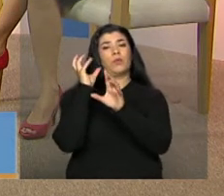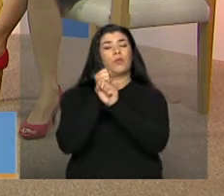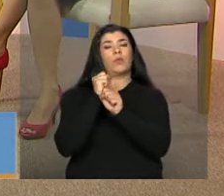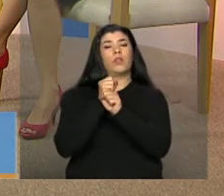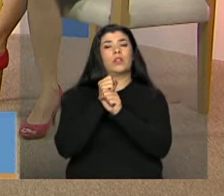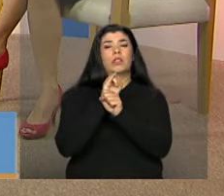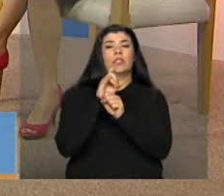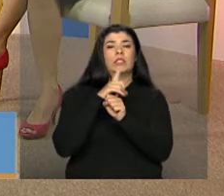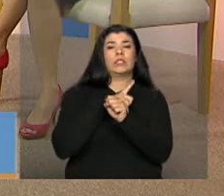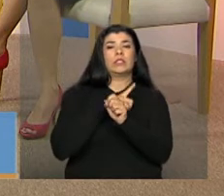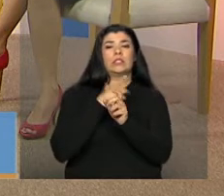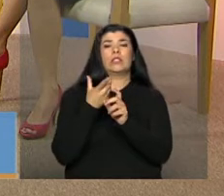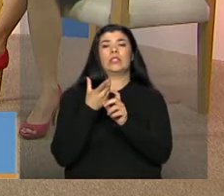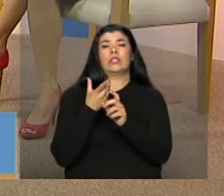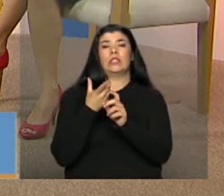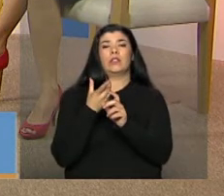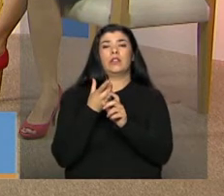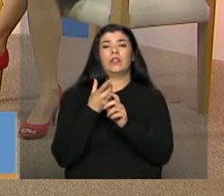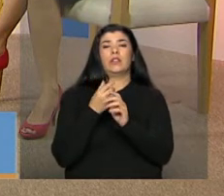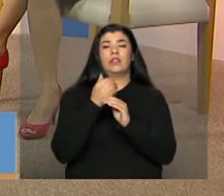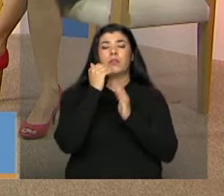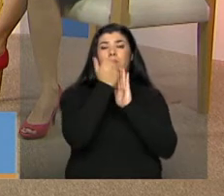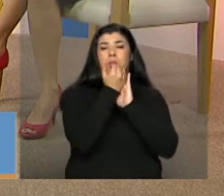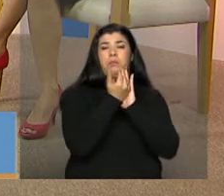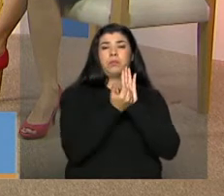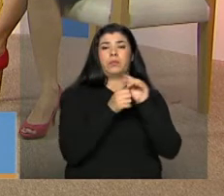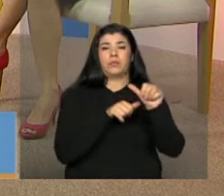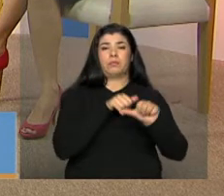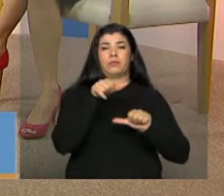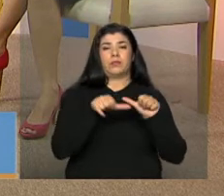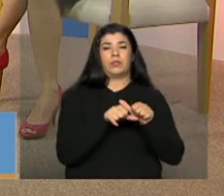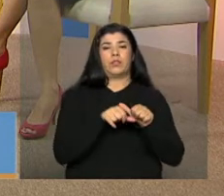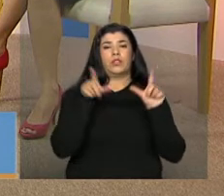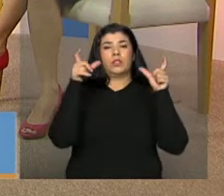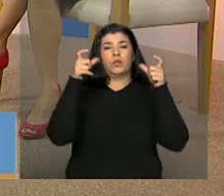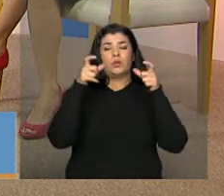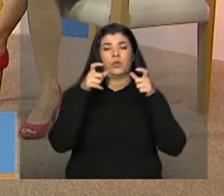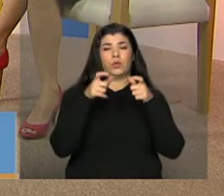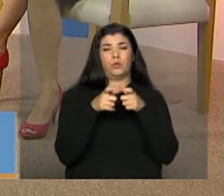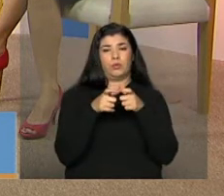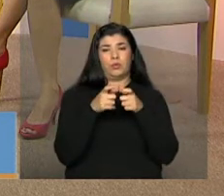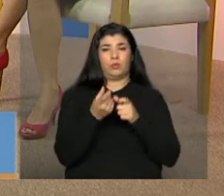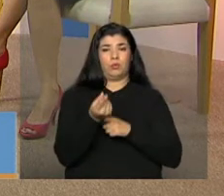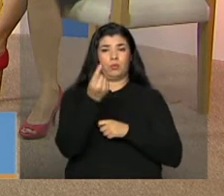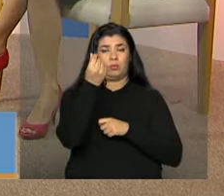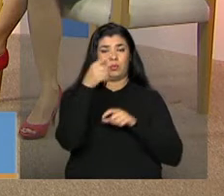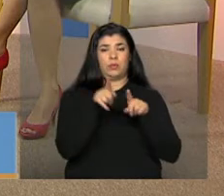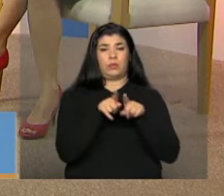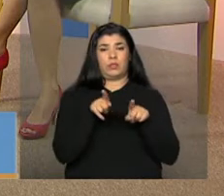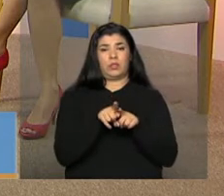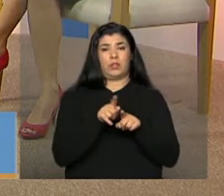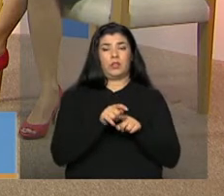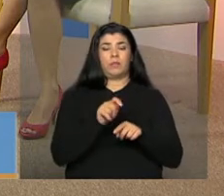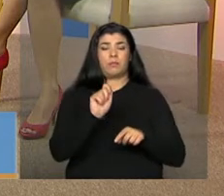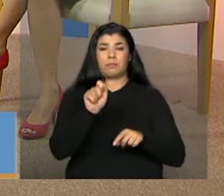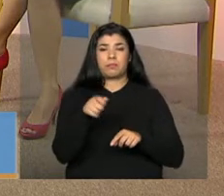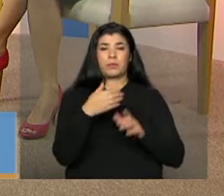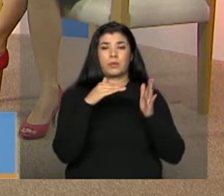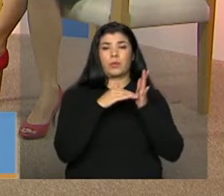saldo considerável e você reprogramou e você diminui aquele saldo em conta, diminuindo também essa margem